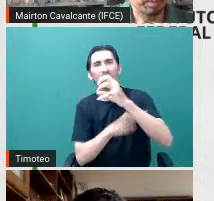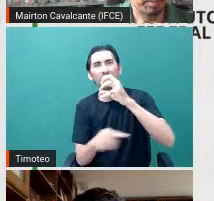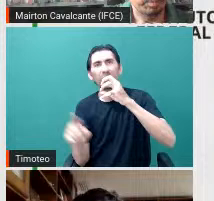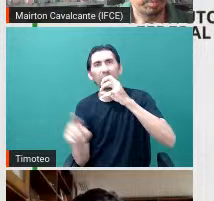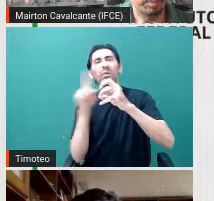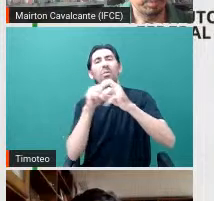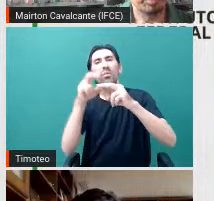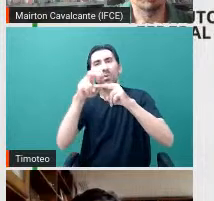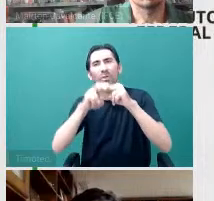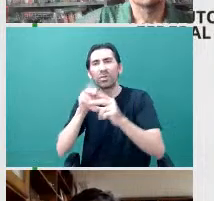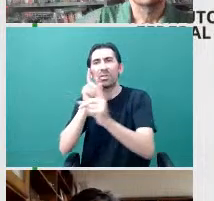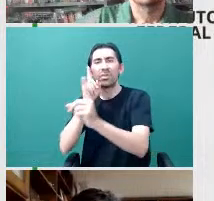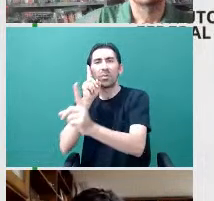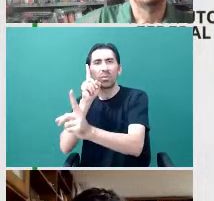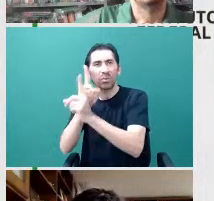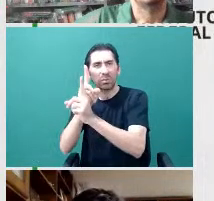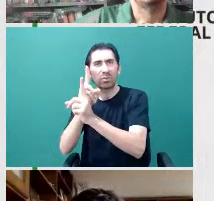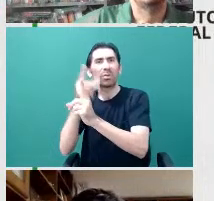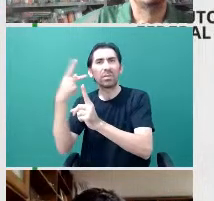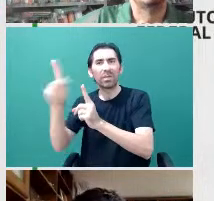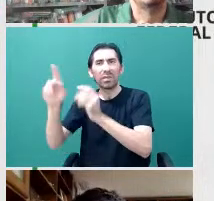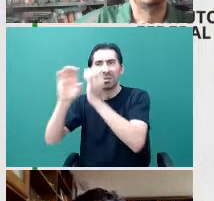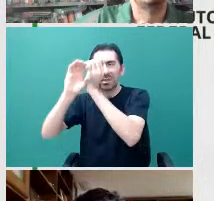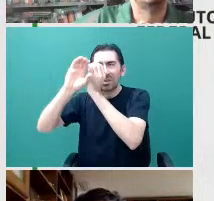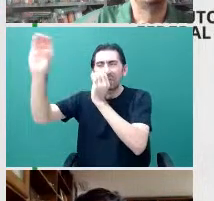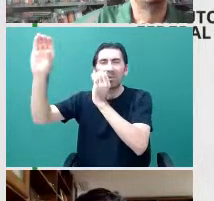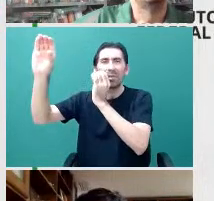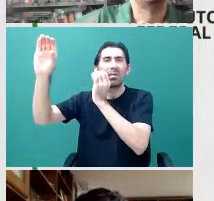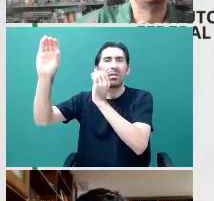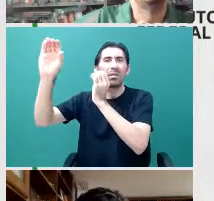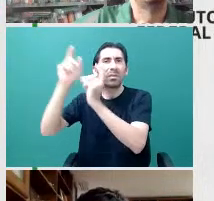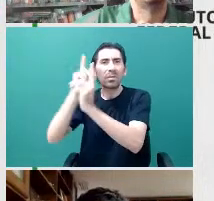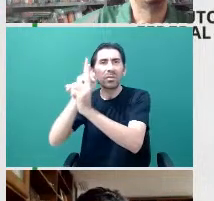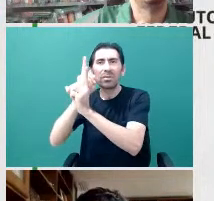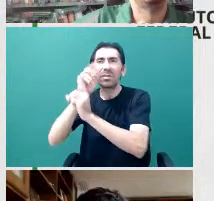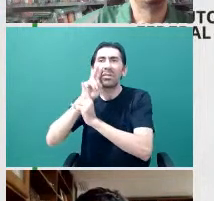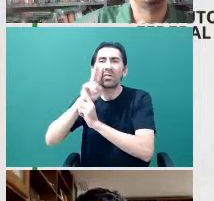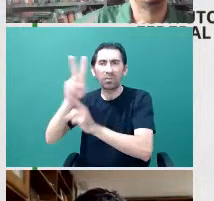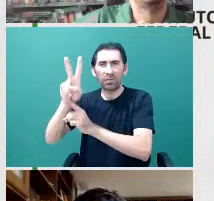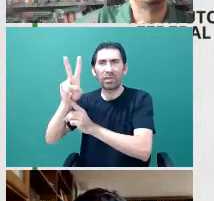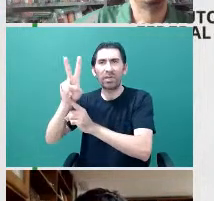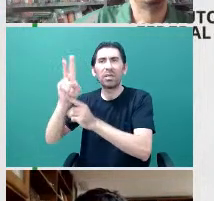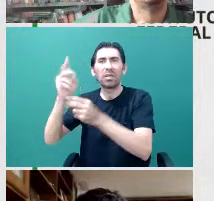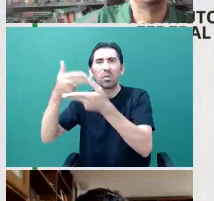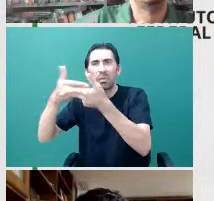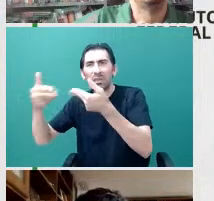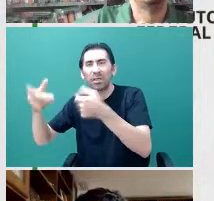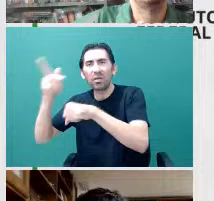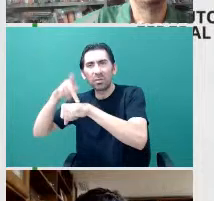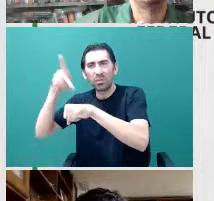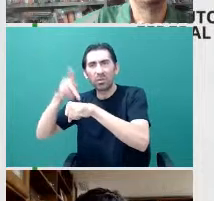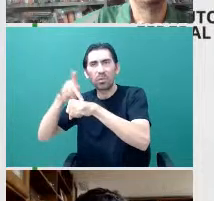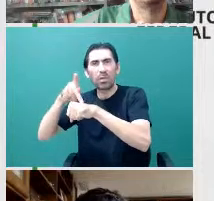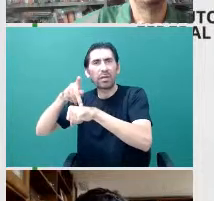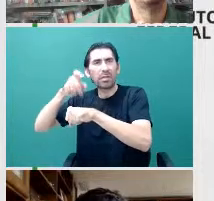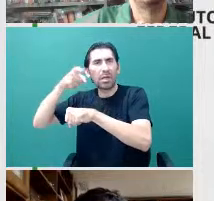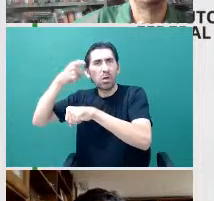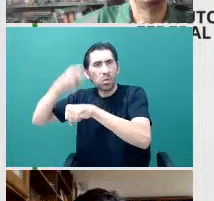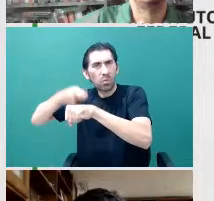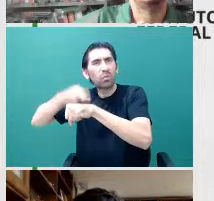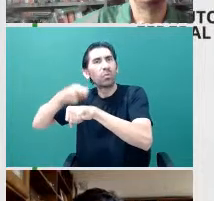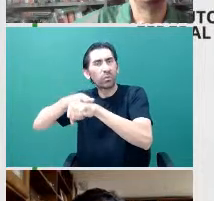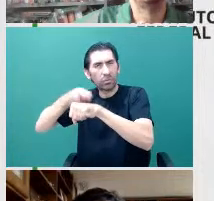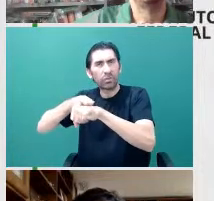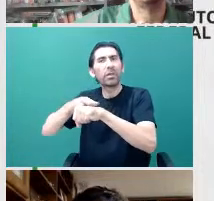rochoso, e nessa figurinha aqui de baixo mostra uma foto de olivina, que é uma coisa que eu tirei,